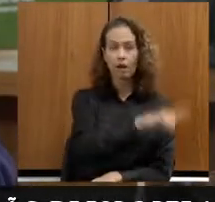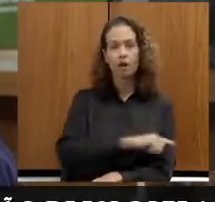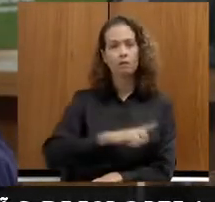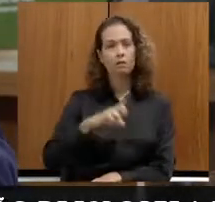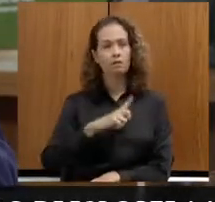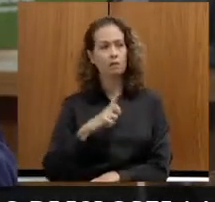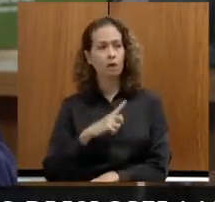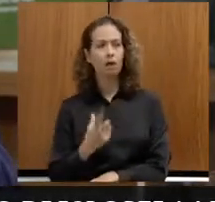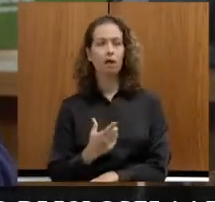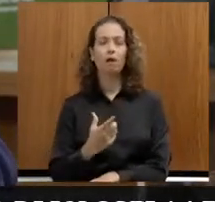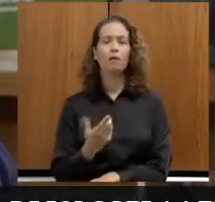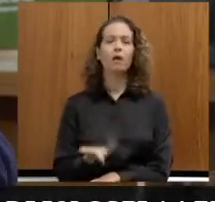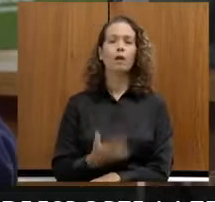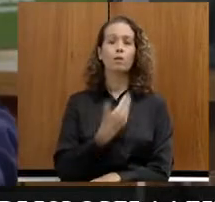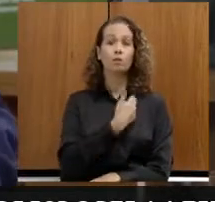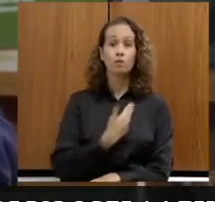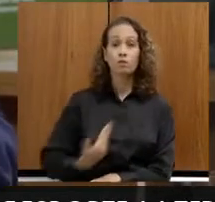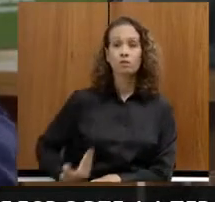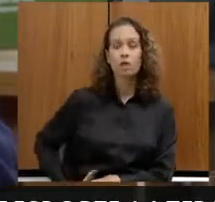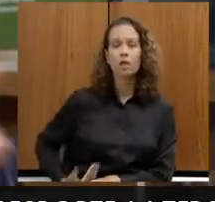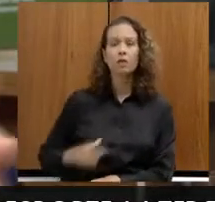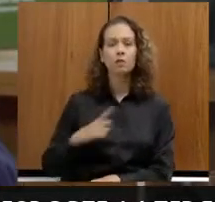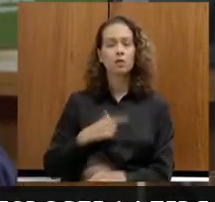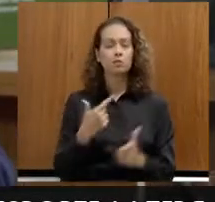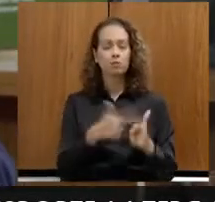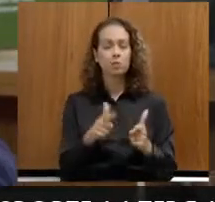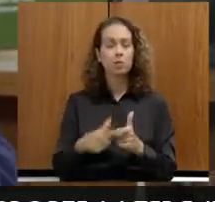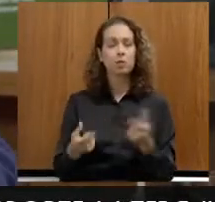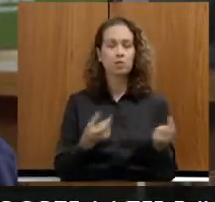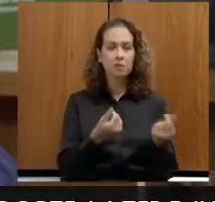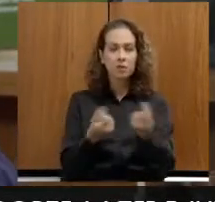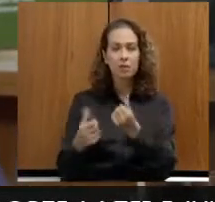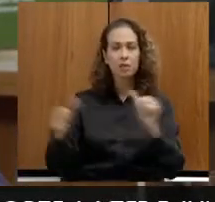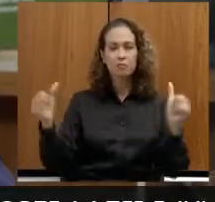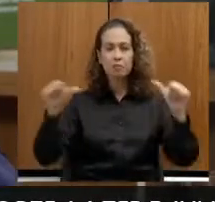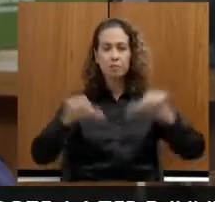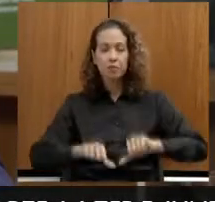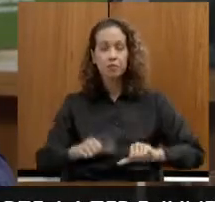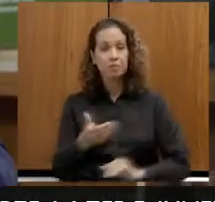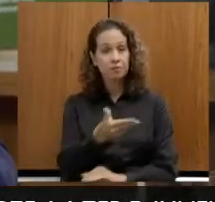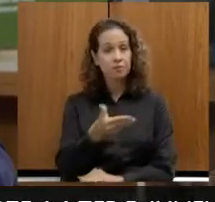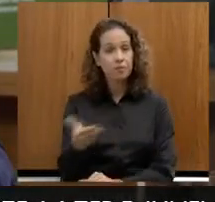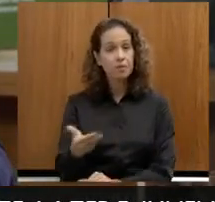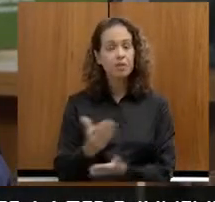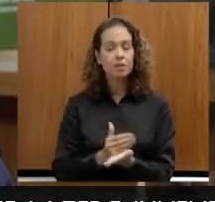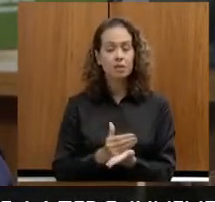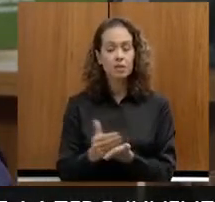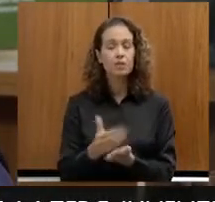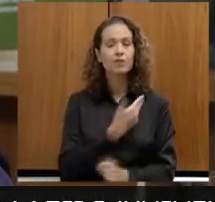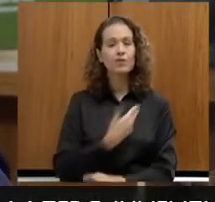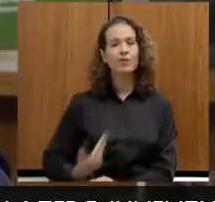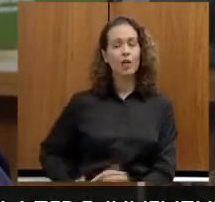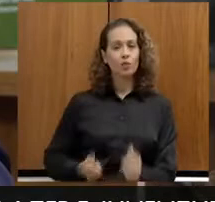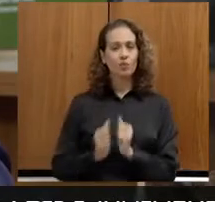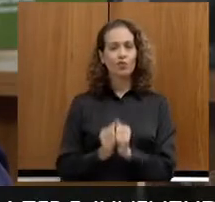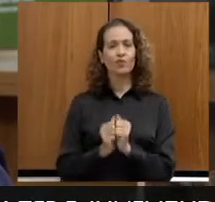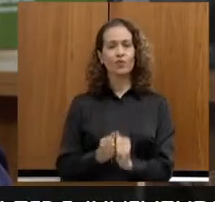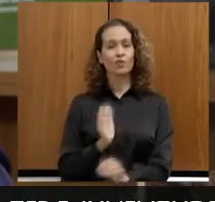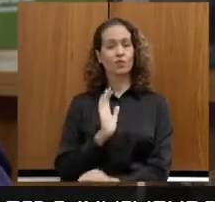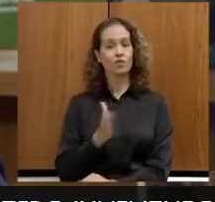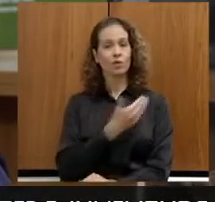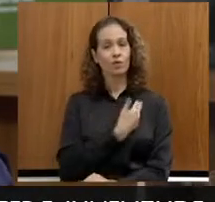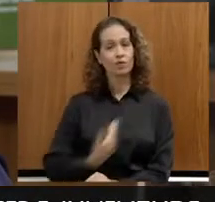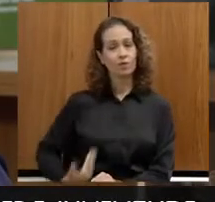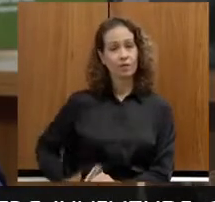um governo com situações financeiras caóticas, como aconteceu, e a senhora está aí com o governo desde o primeiro momento, o governo